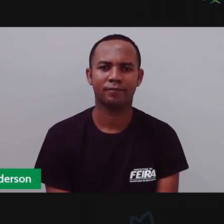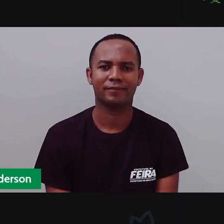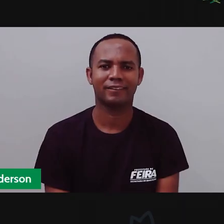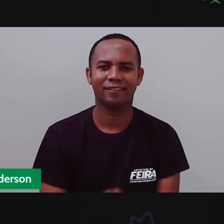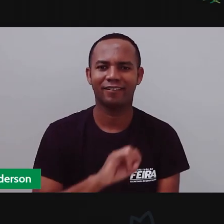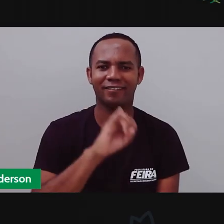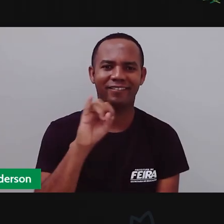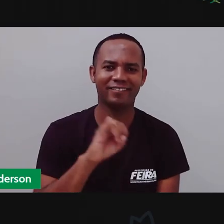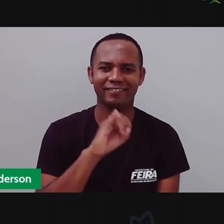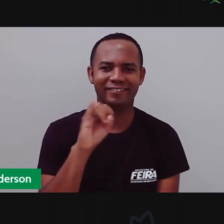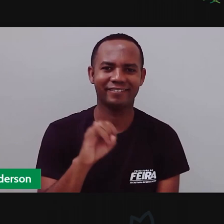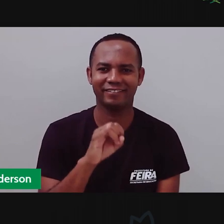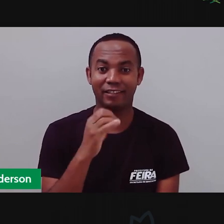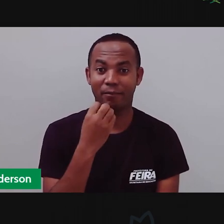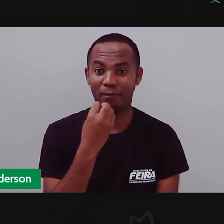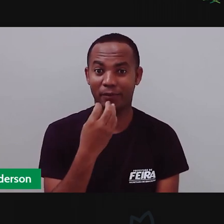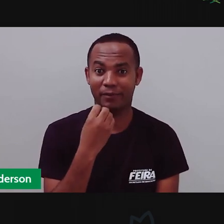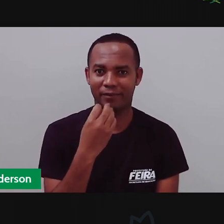Oi,